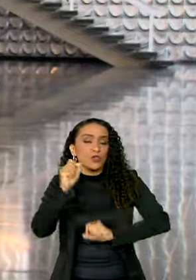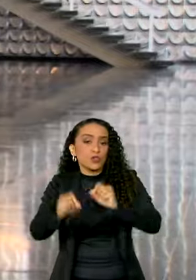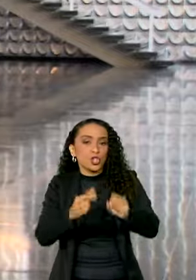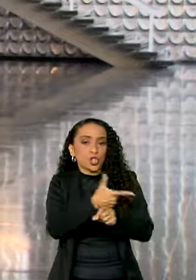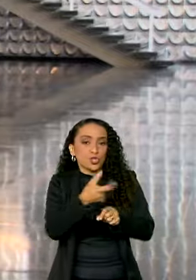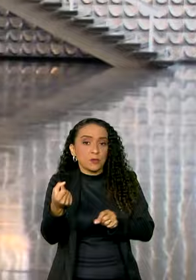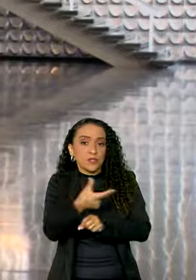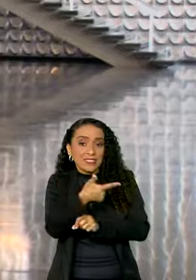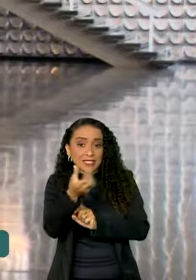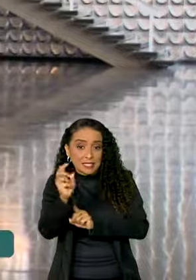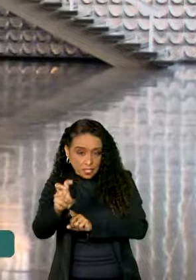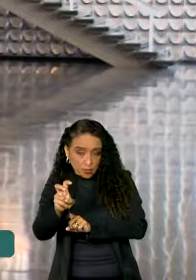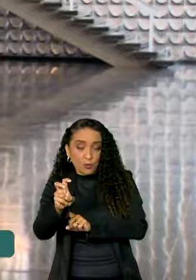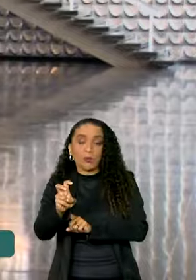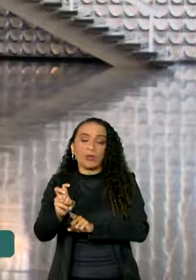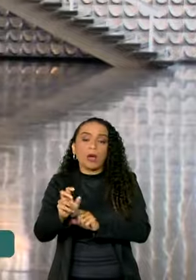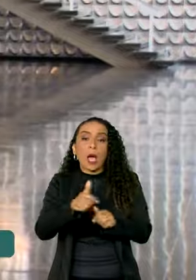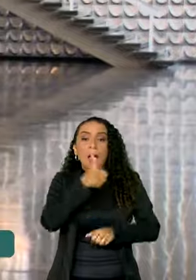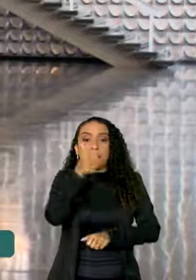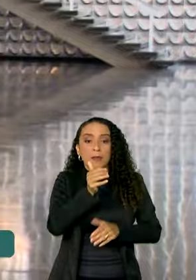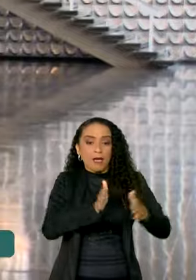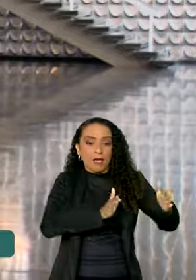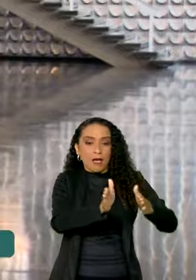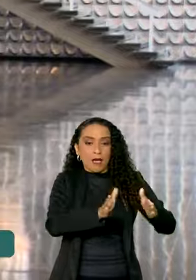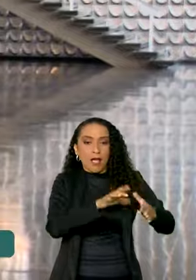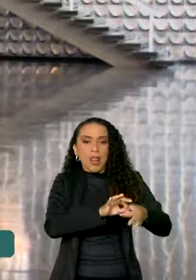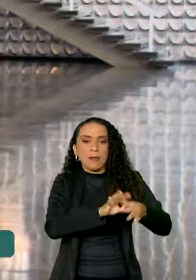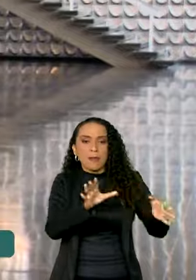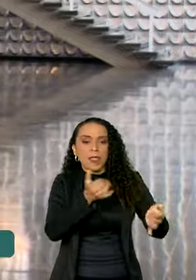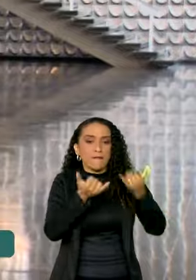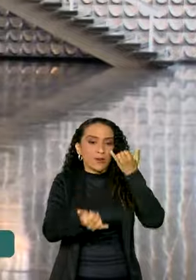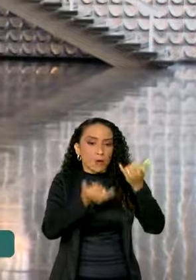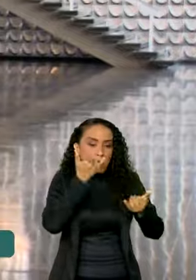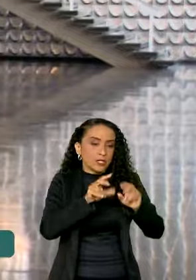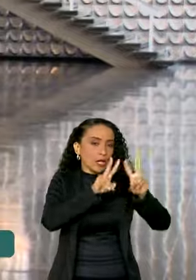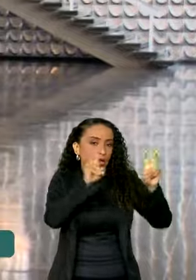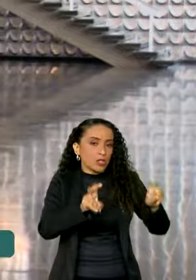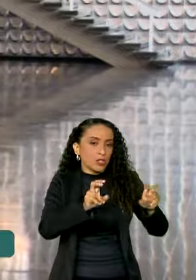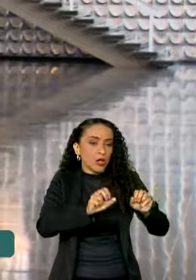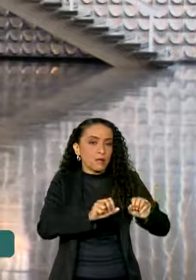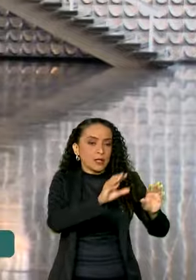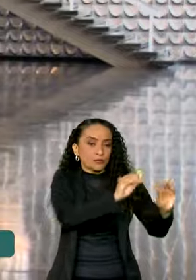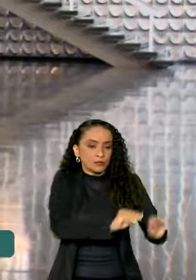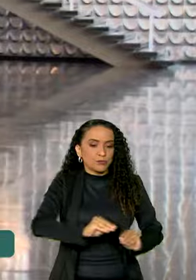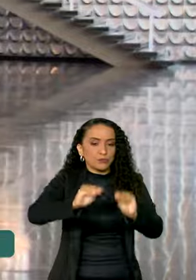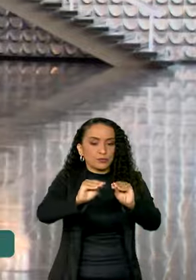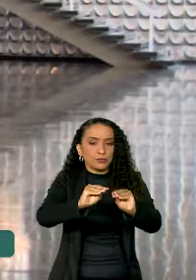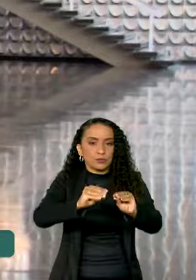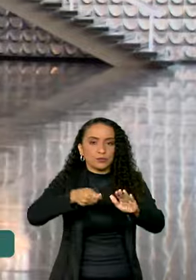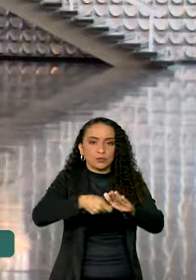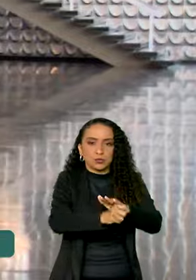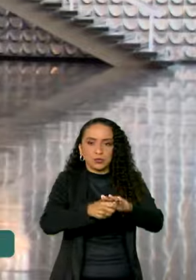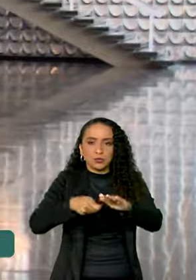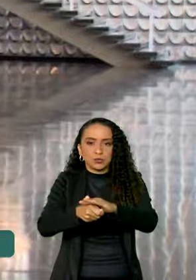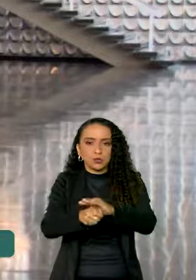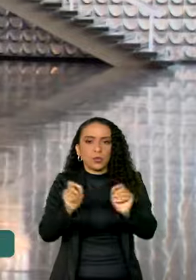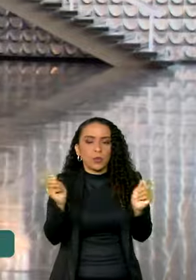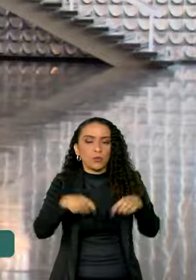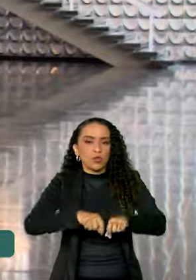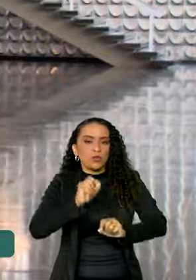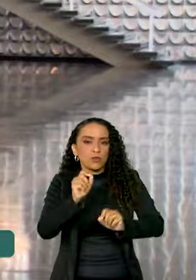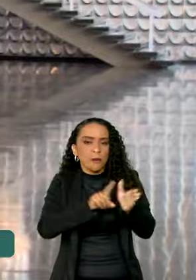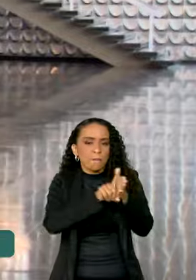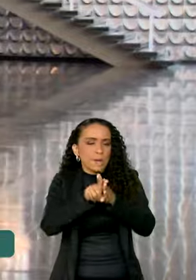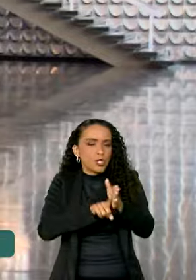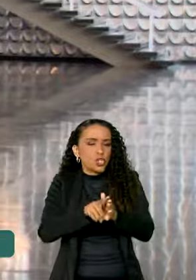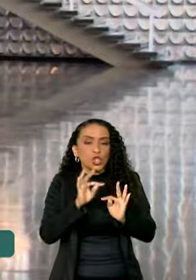2025. A primeira fase libera as informações sobre as transferências fundo a fundo, permitindo a